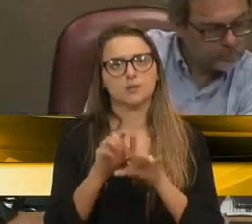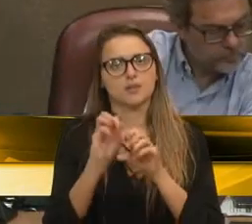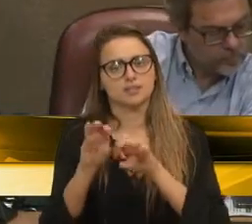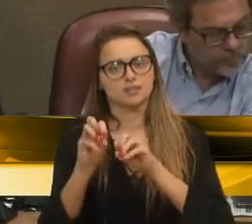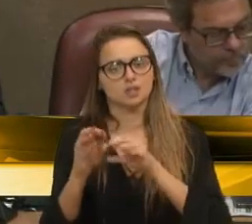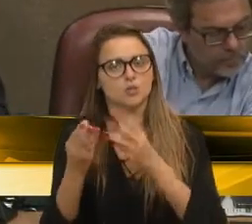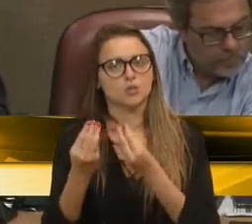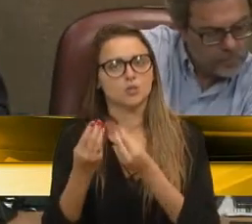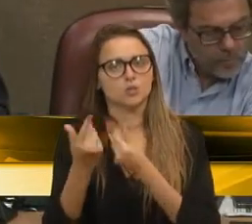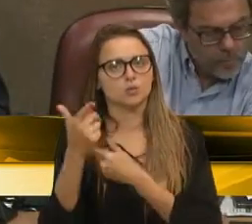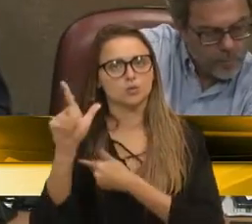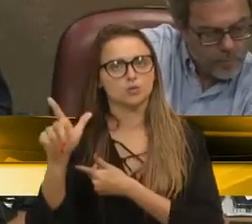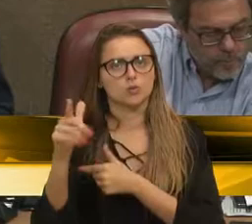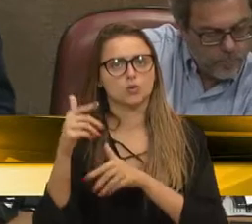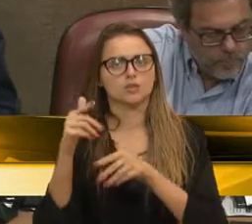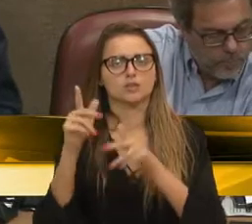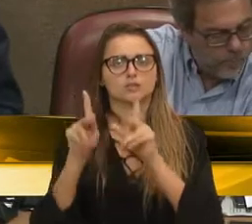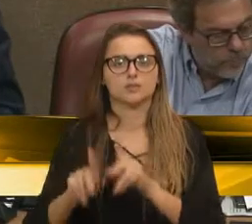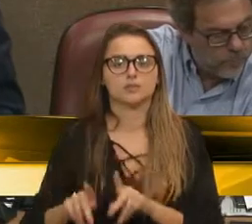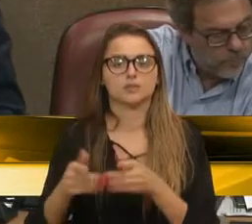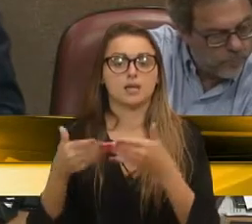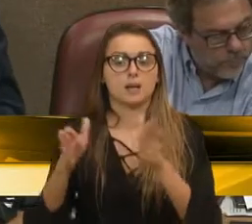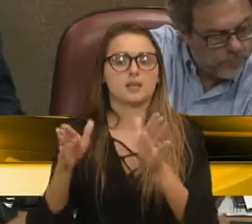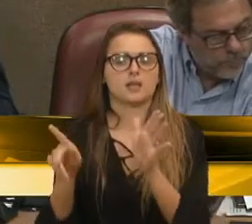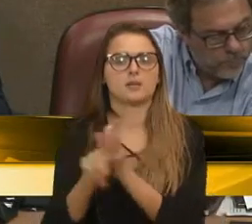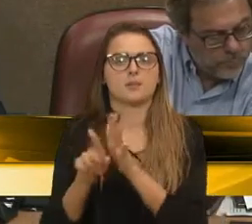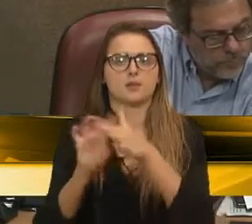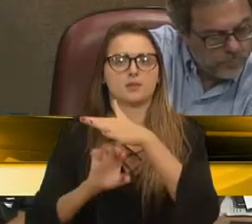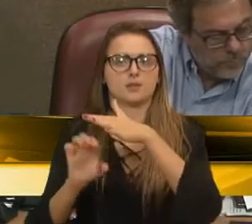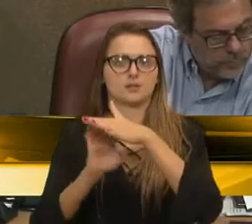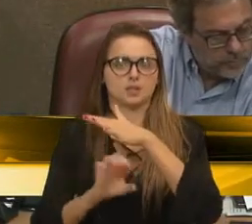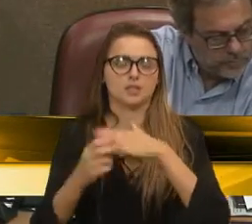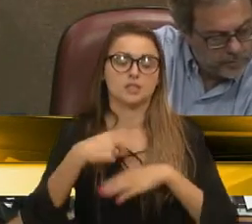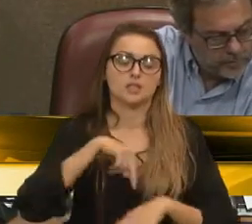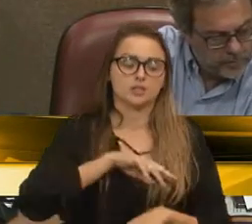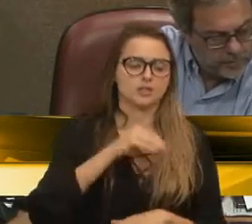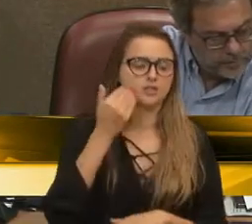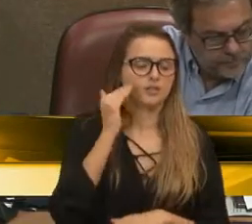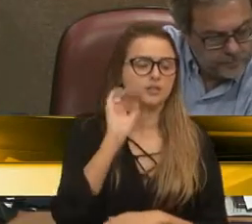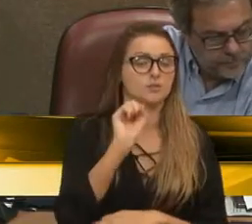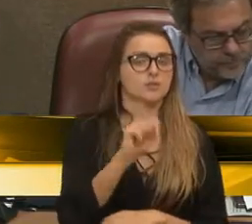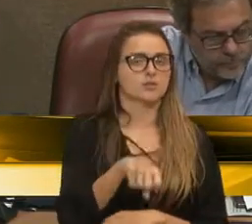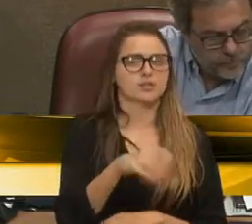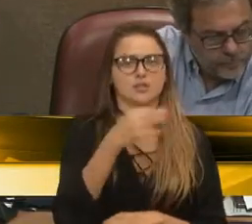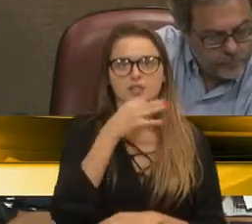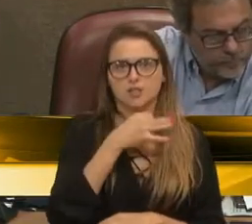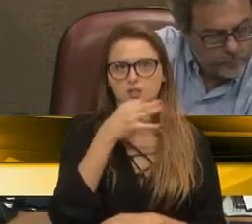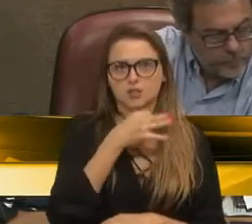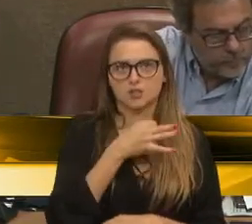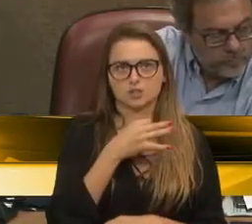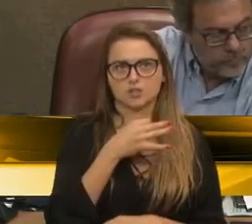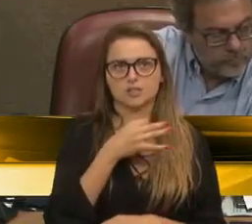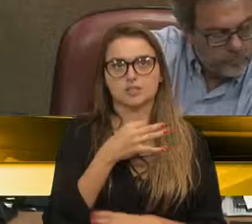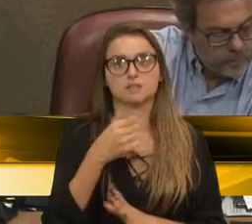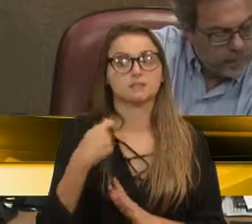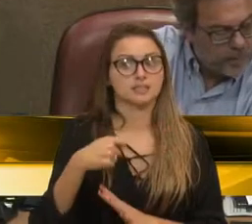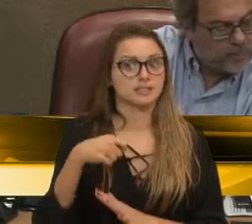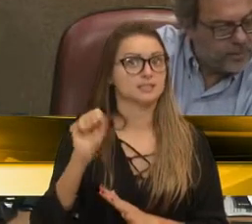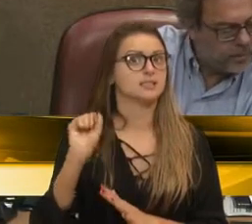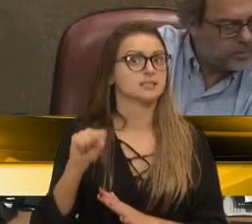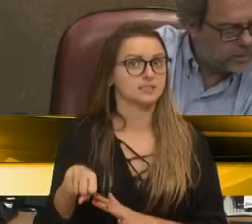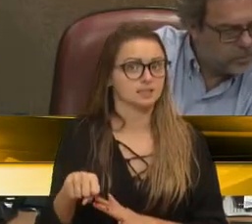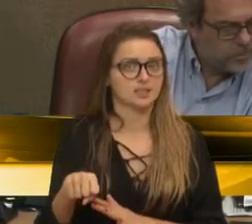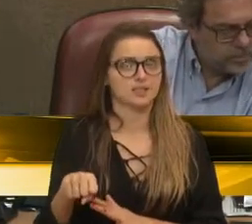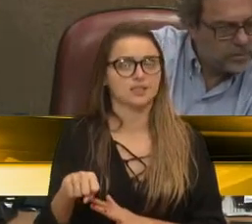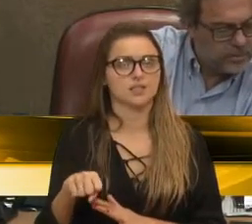empresários a abrirem seus negócios. Nós entendemos que, sim, Caxias do Sul deve, vereador Edson da Rosa, e precisa